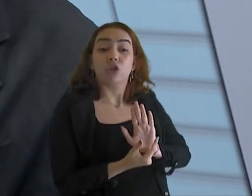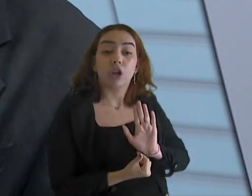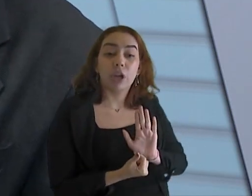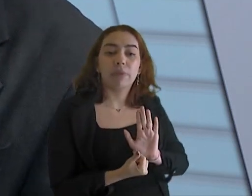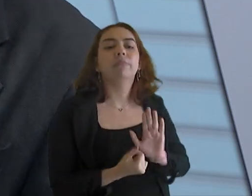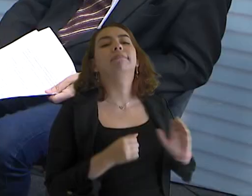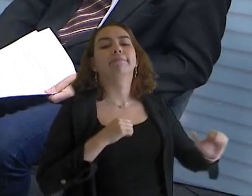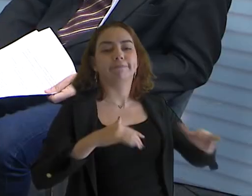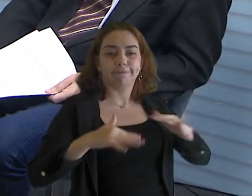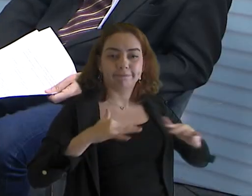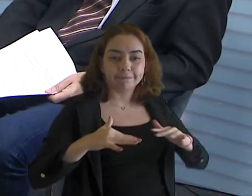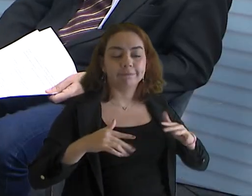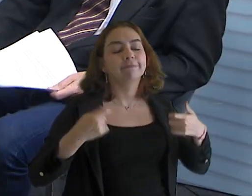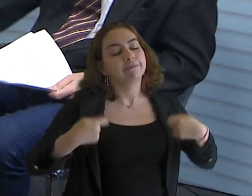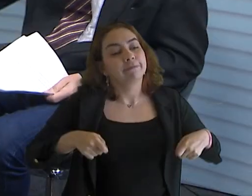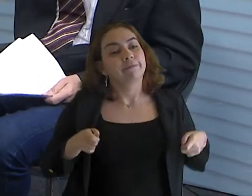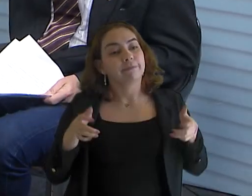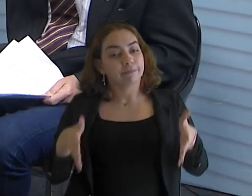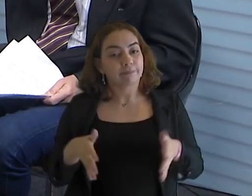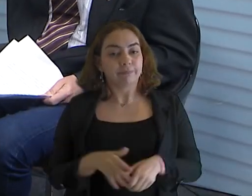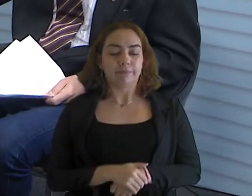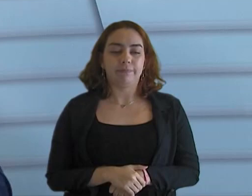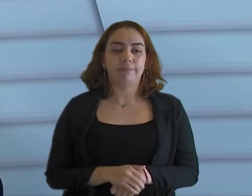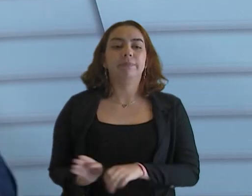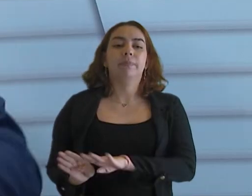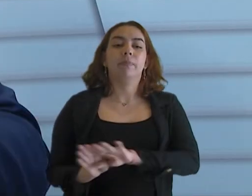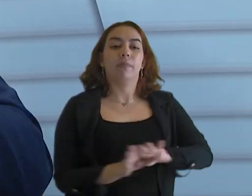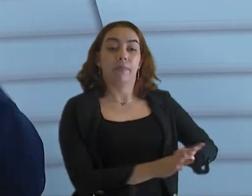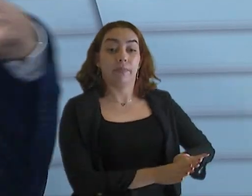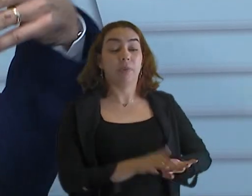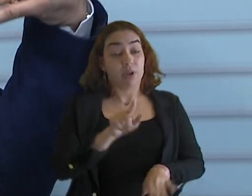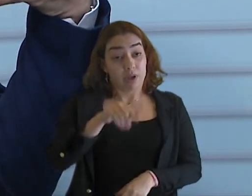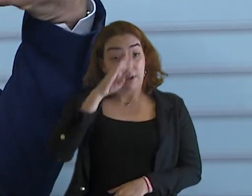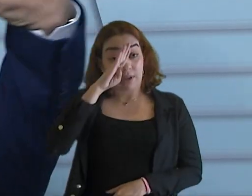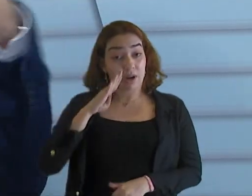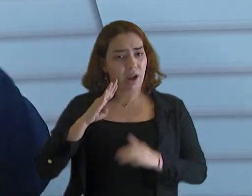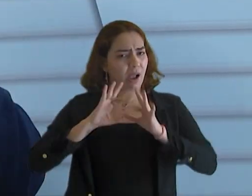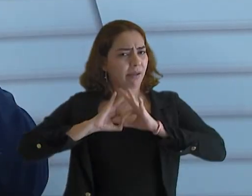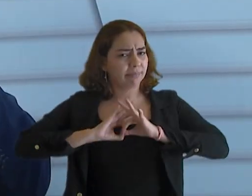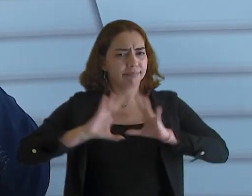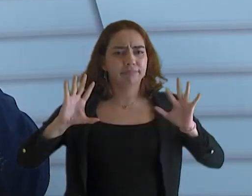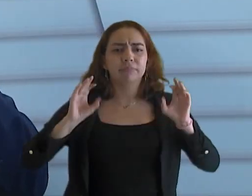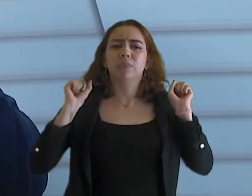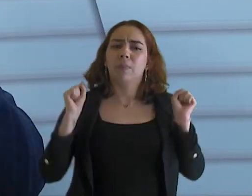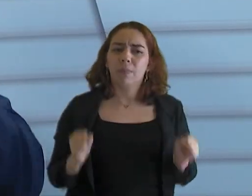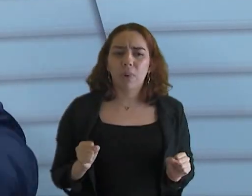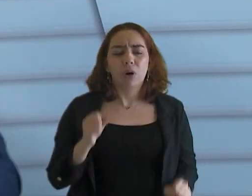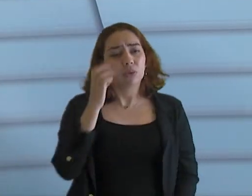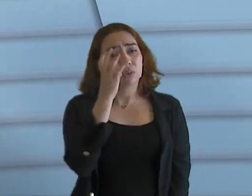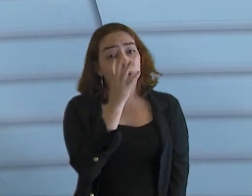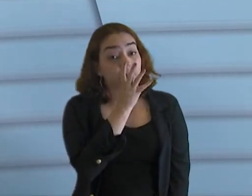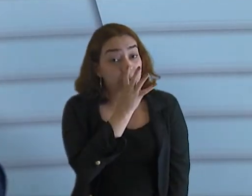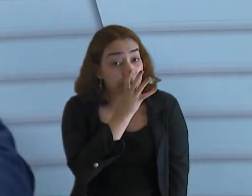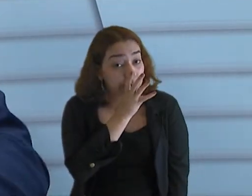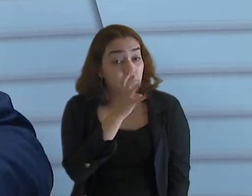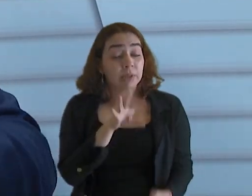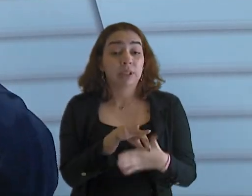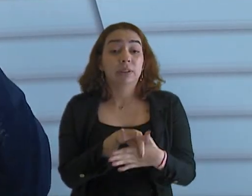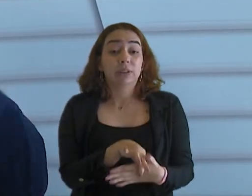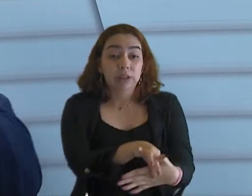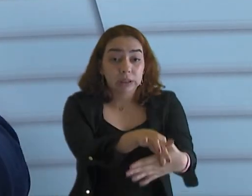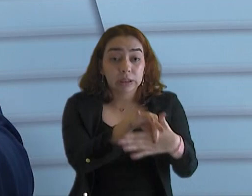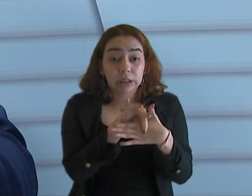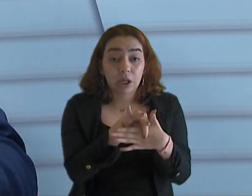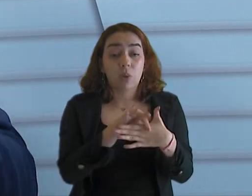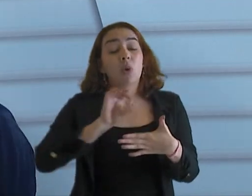Exatamente. Então, as sessões do tribunal são abertas, são transmitidas e também são abertas ao público. Quem quiser assistir a sessão do tribunal, o